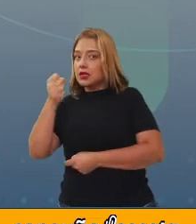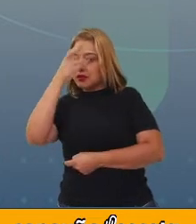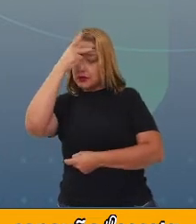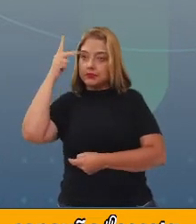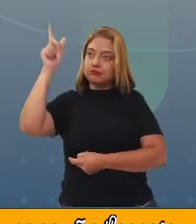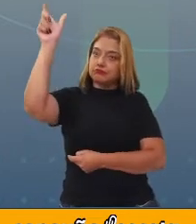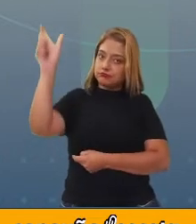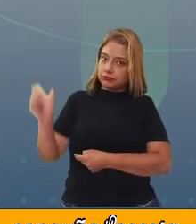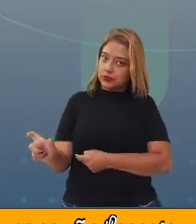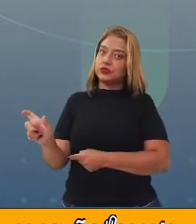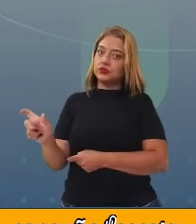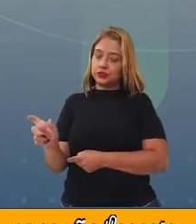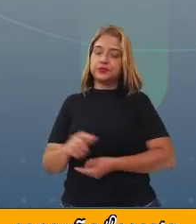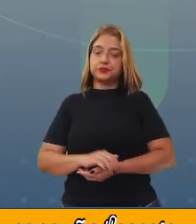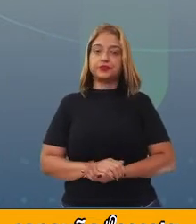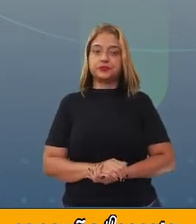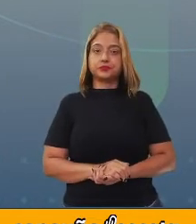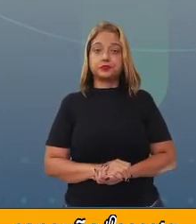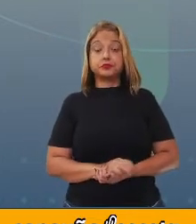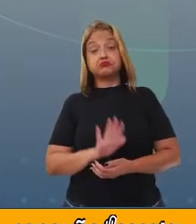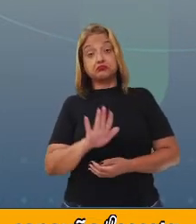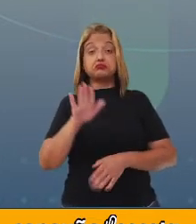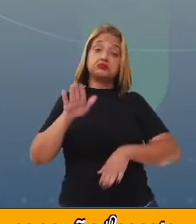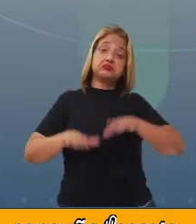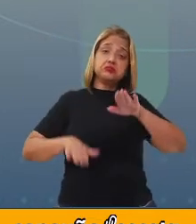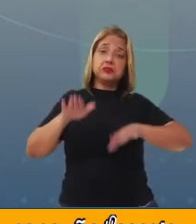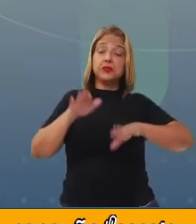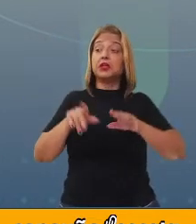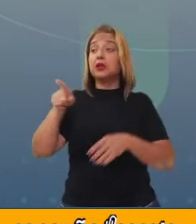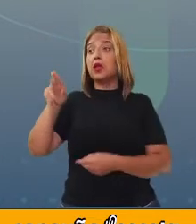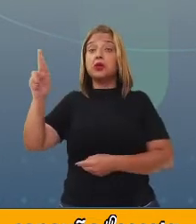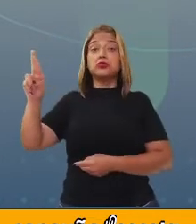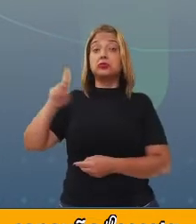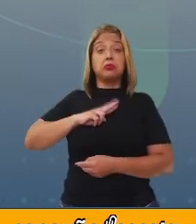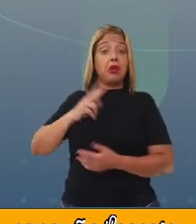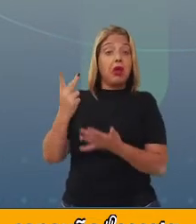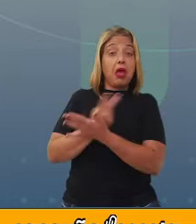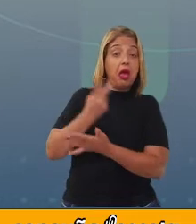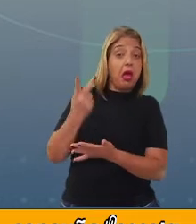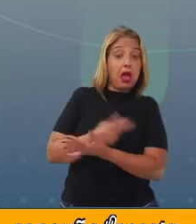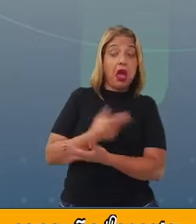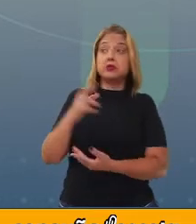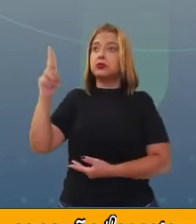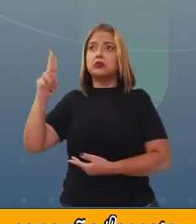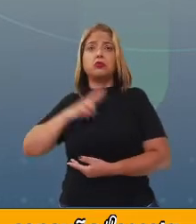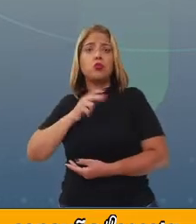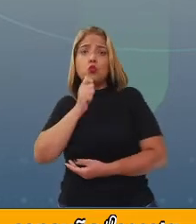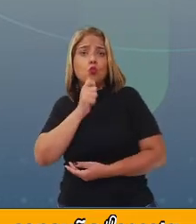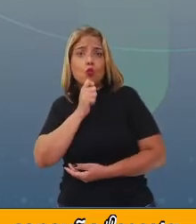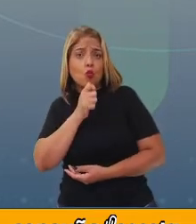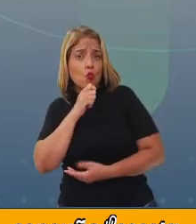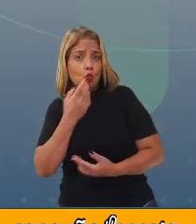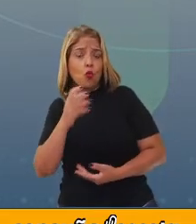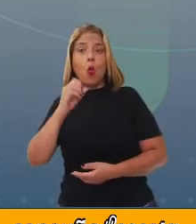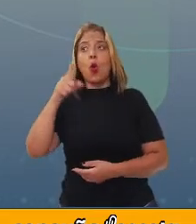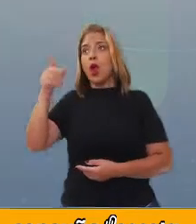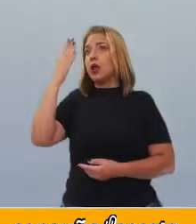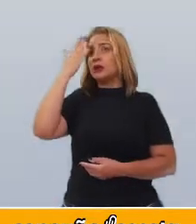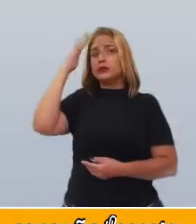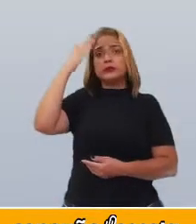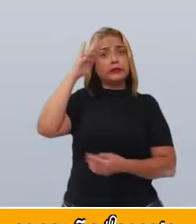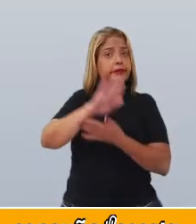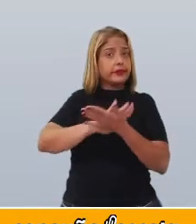naquele momento, né? Porque, de repente, ele pode não responder a sua pergunta, ou ele pode não compreender, se eu não for clara.